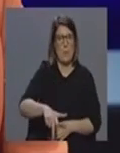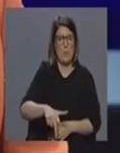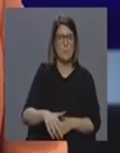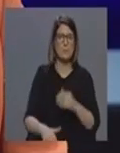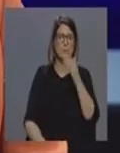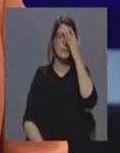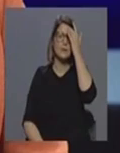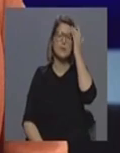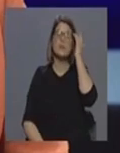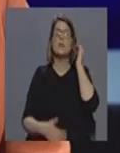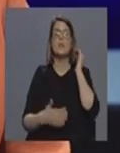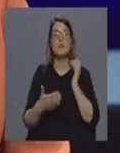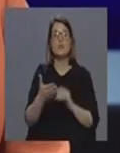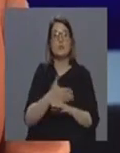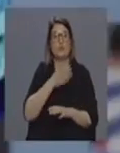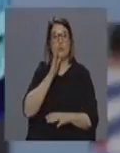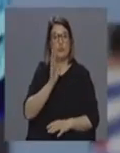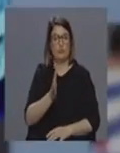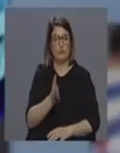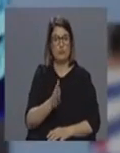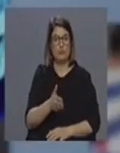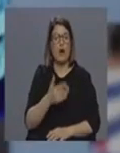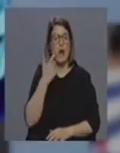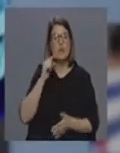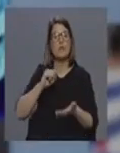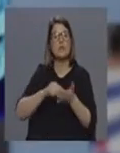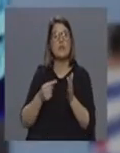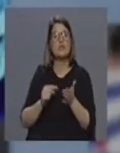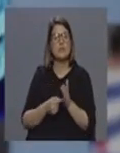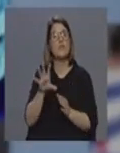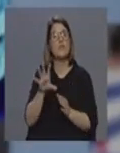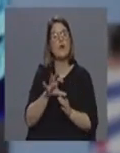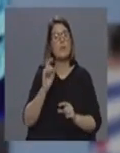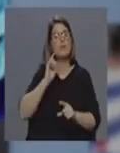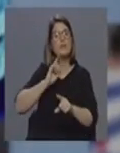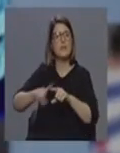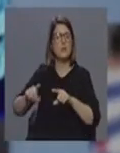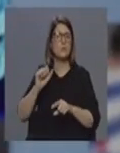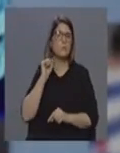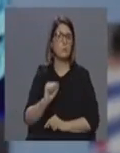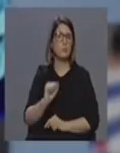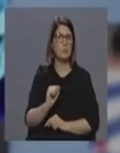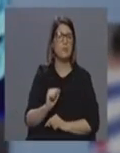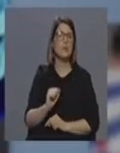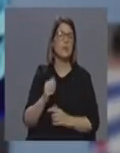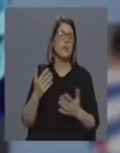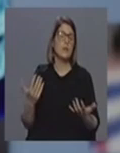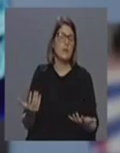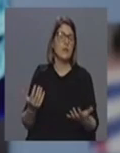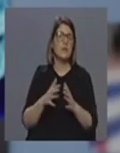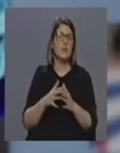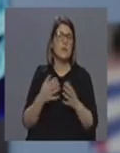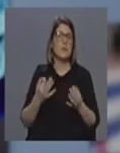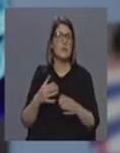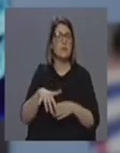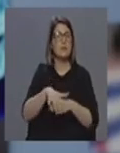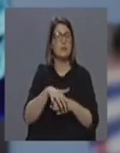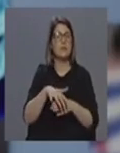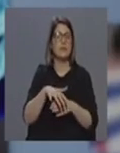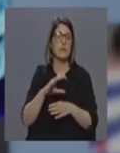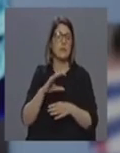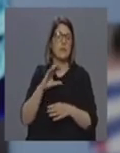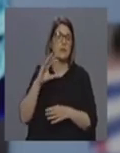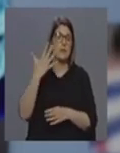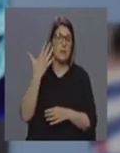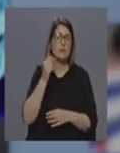como eu estava a dizer nós temos em tanto vindo também já testar outros vias de atuação e consoante em tanto os casos também que nós tínhamos poderão até